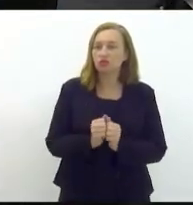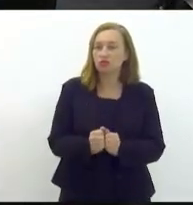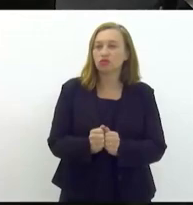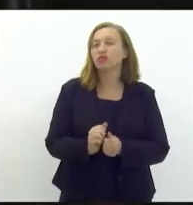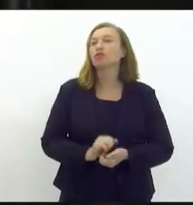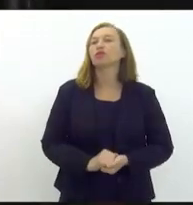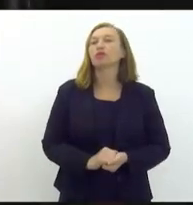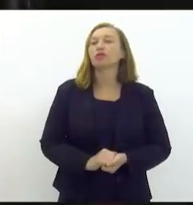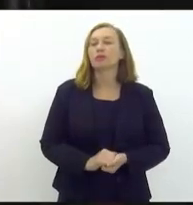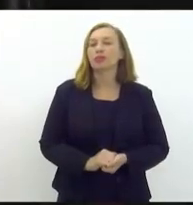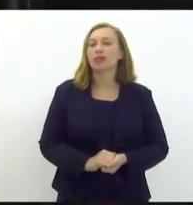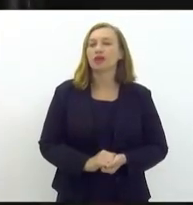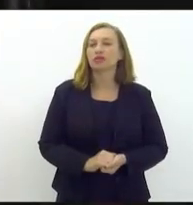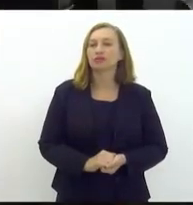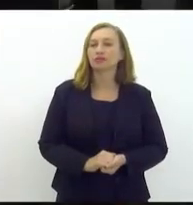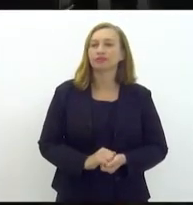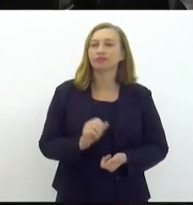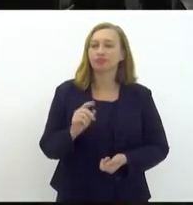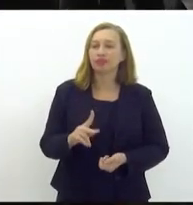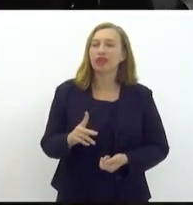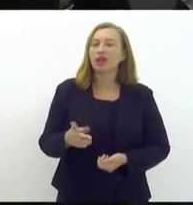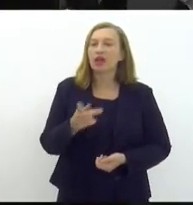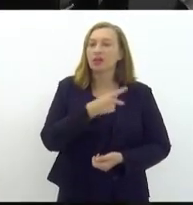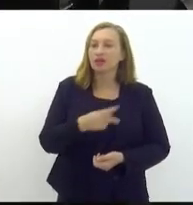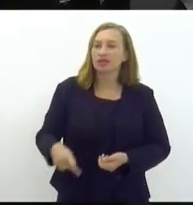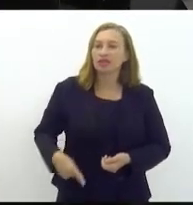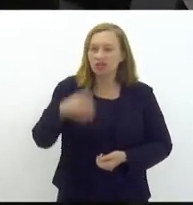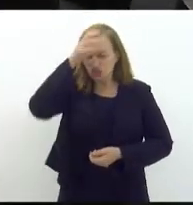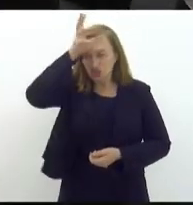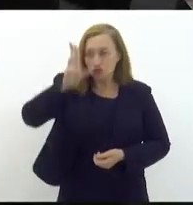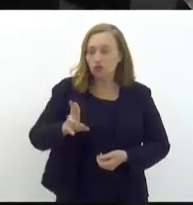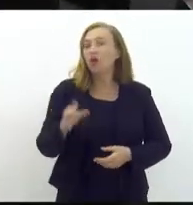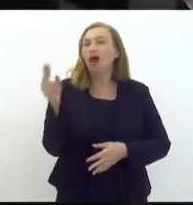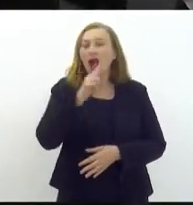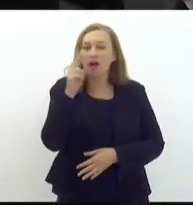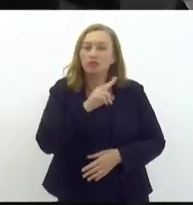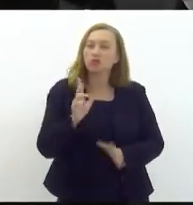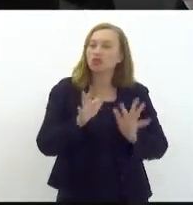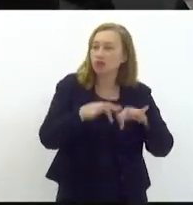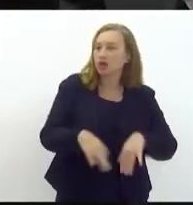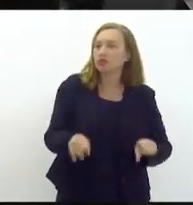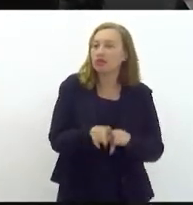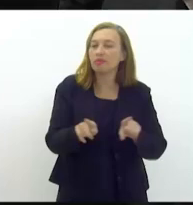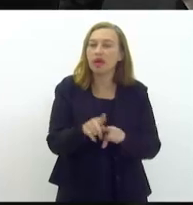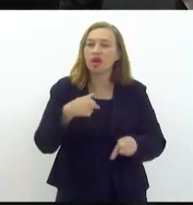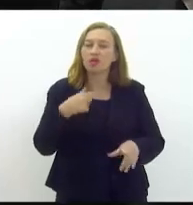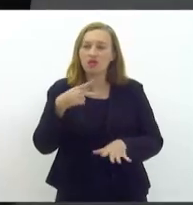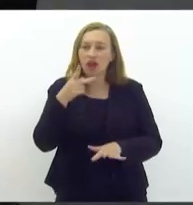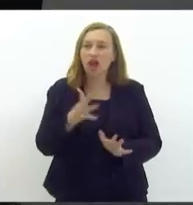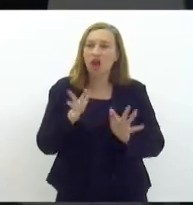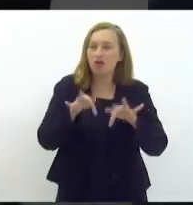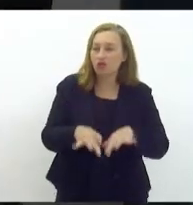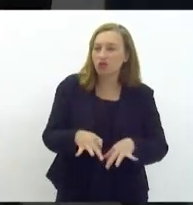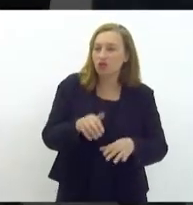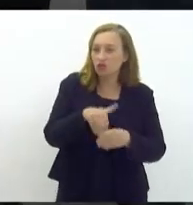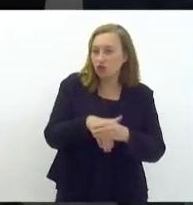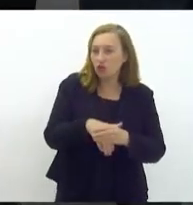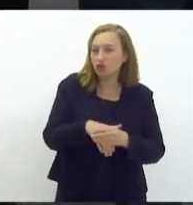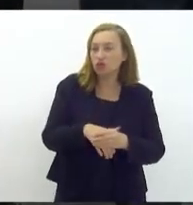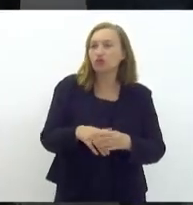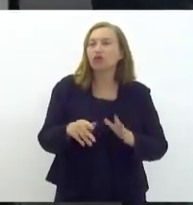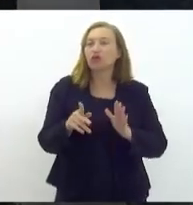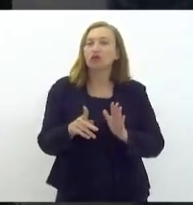Ok. A inclusão. Presidenta Tia Ju, rapidinho, só para dizer que ao final também quero declarar o voto desse projeto da